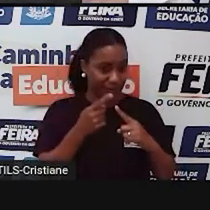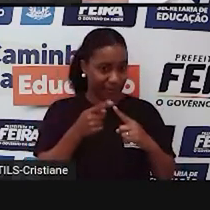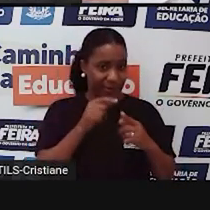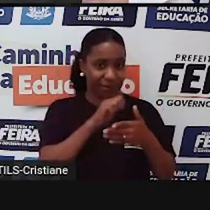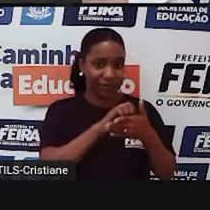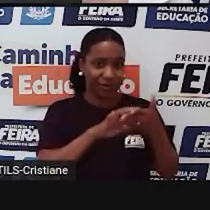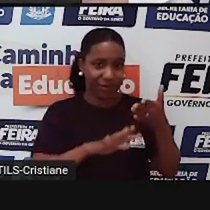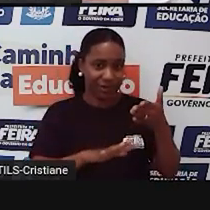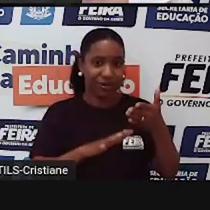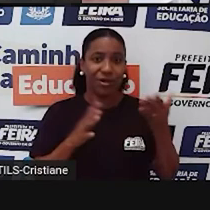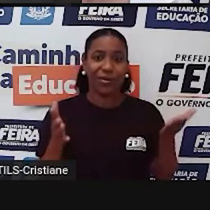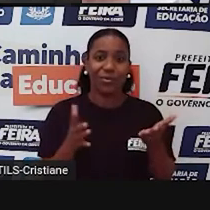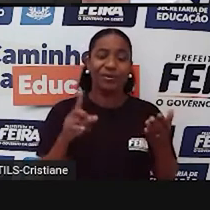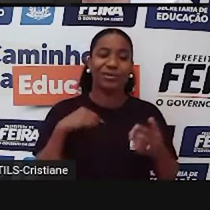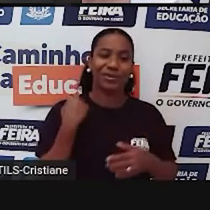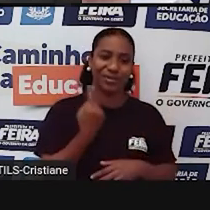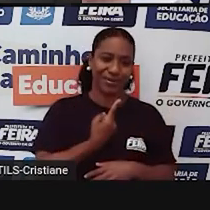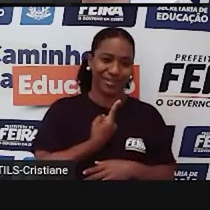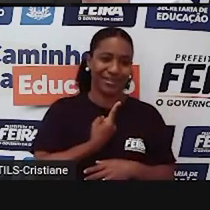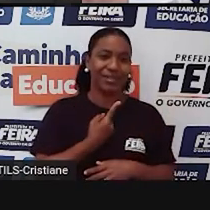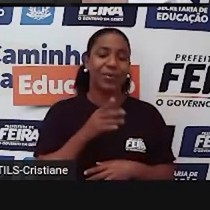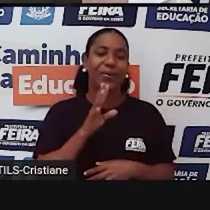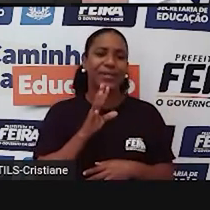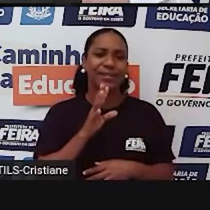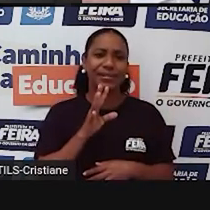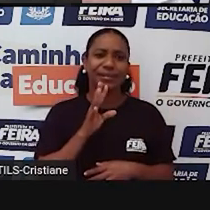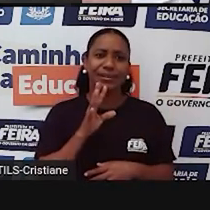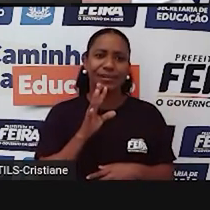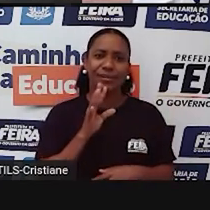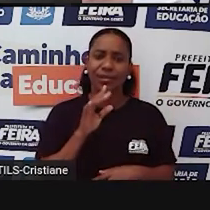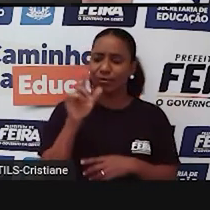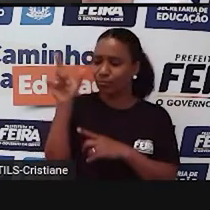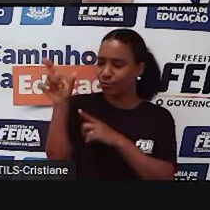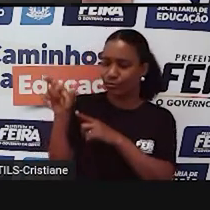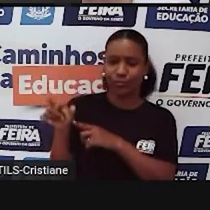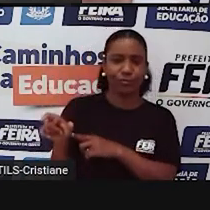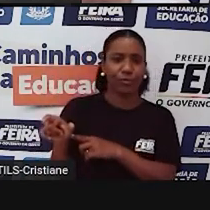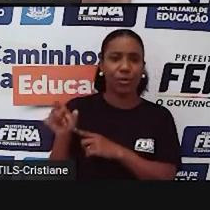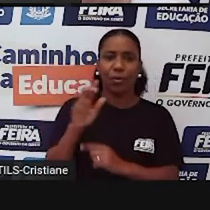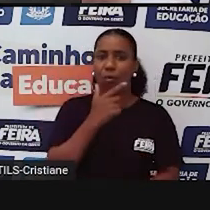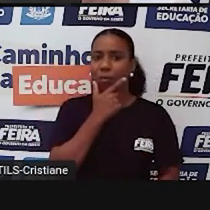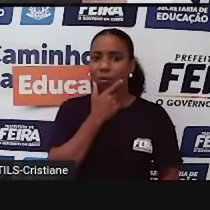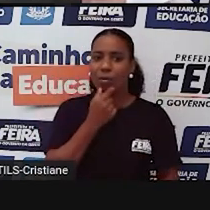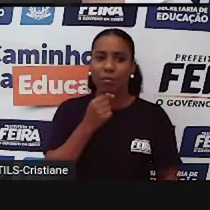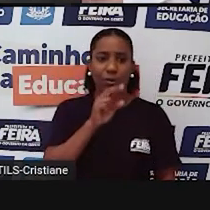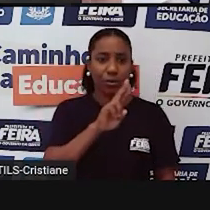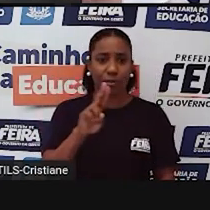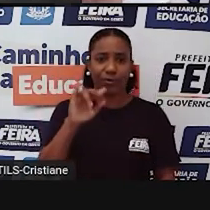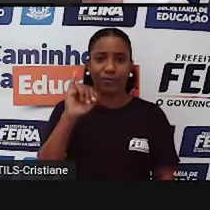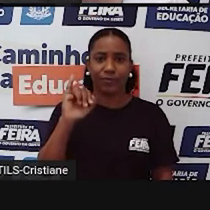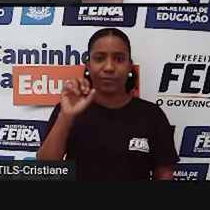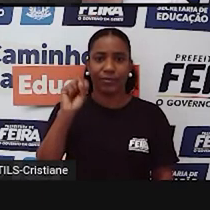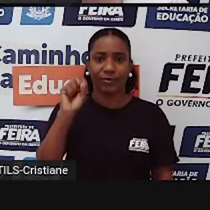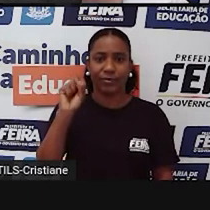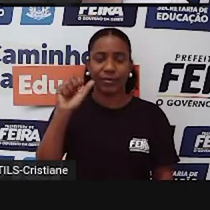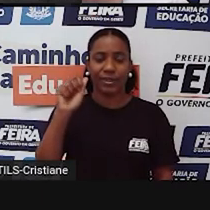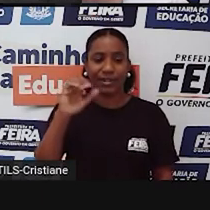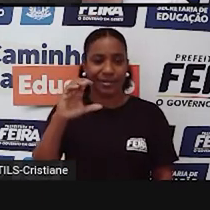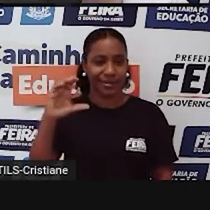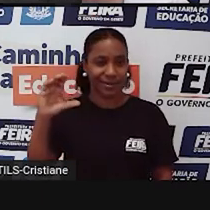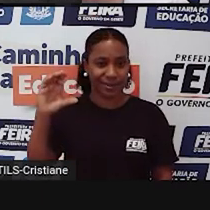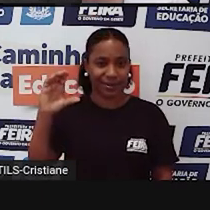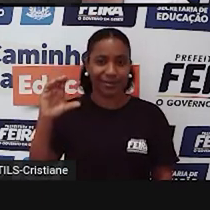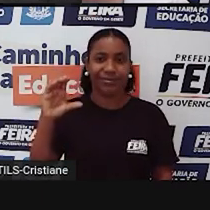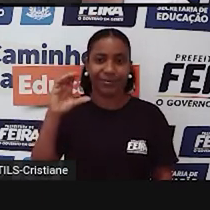Hoje, vamos conhecer a história de Zara, mediada pelo professor Alisson Medina. Nesse vídeo que vocês